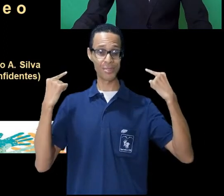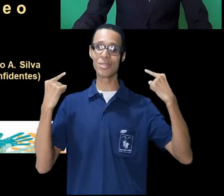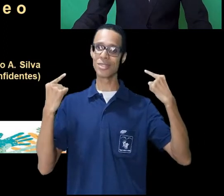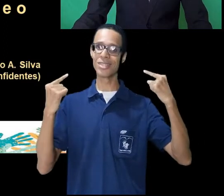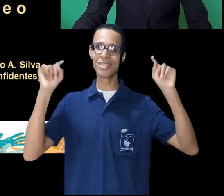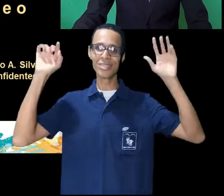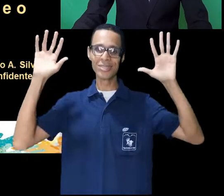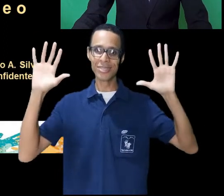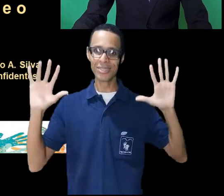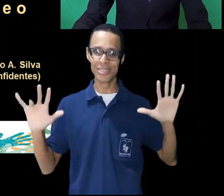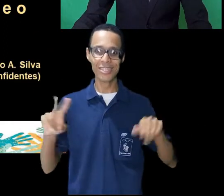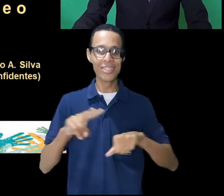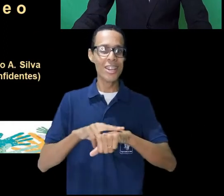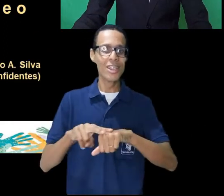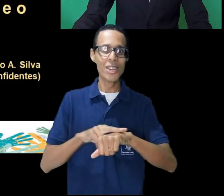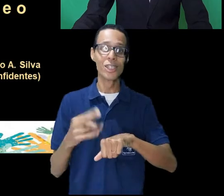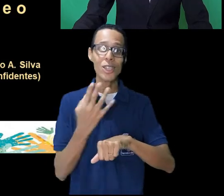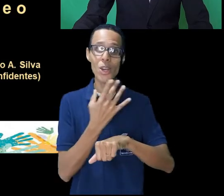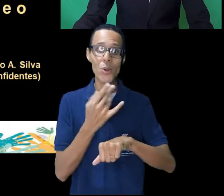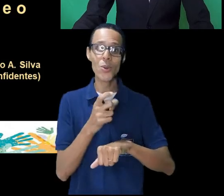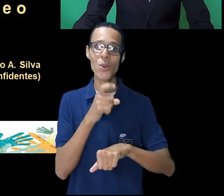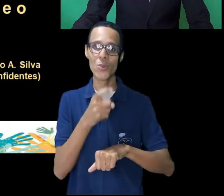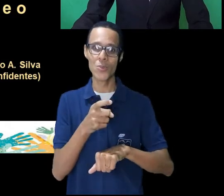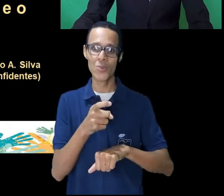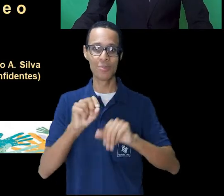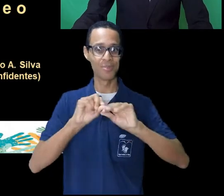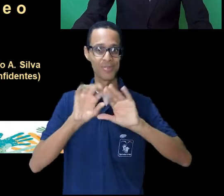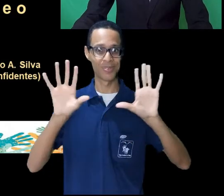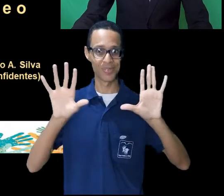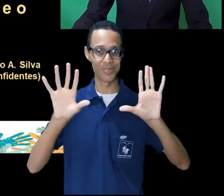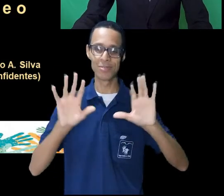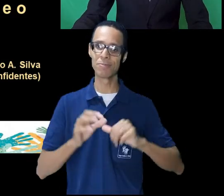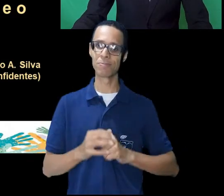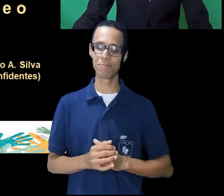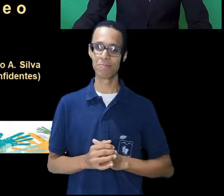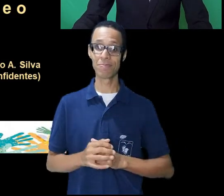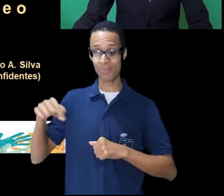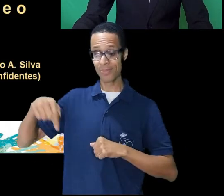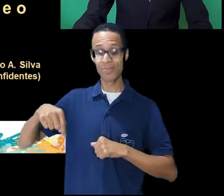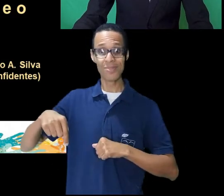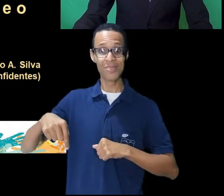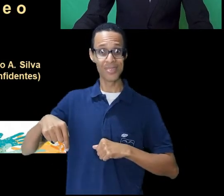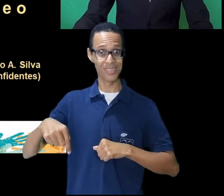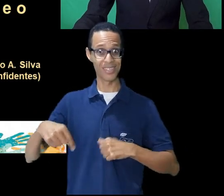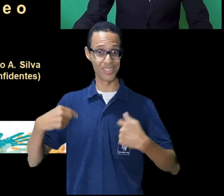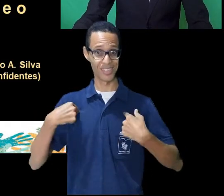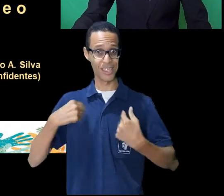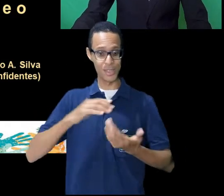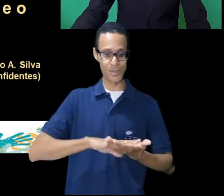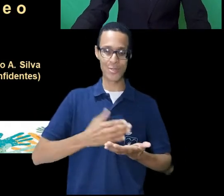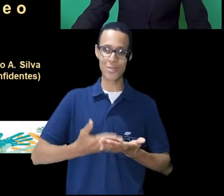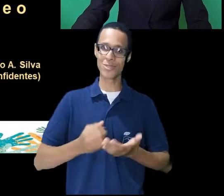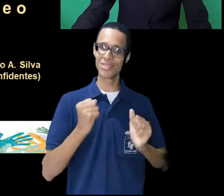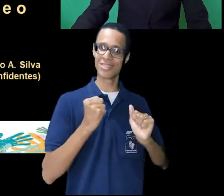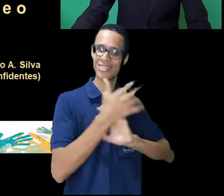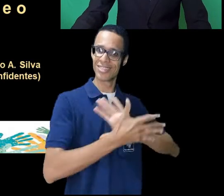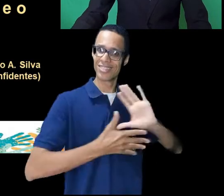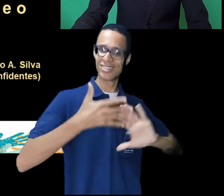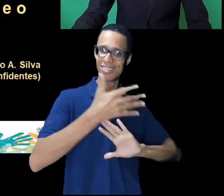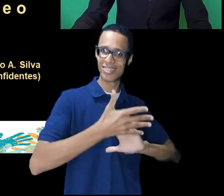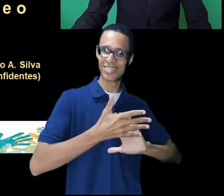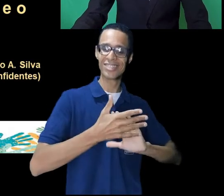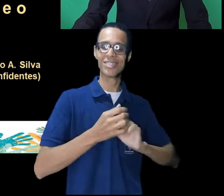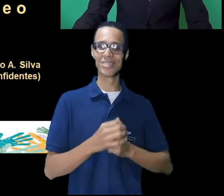fundo há um chroma key na cor verde claro. Abaixo, no canto direito do vídeo, há uma janela de